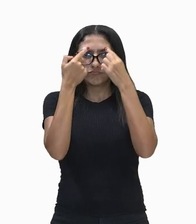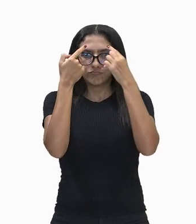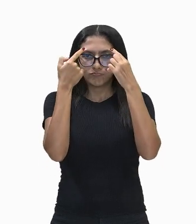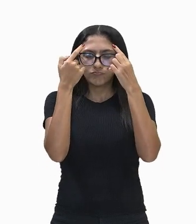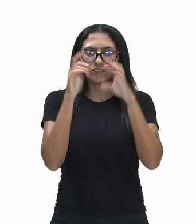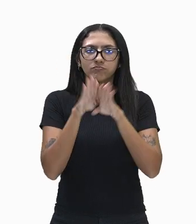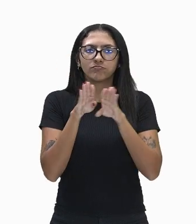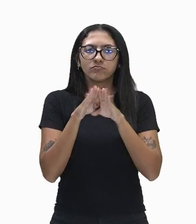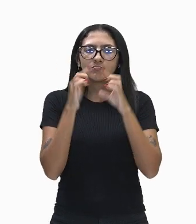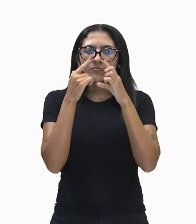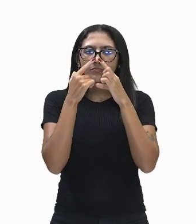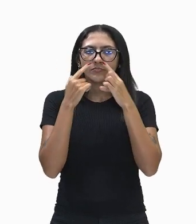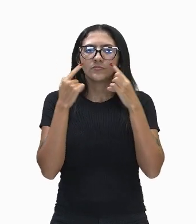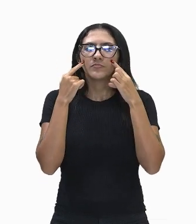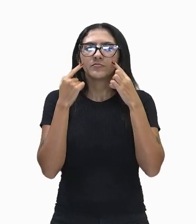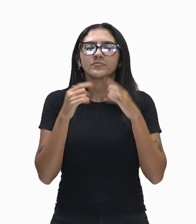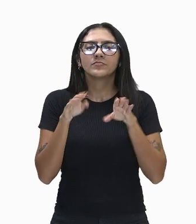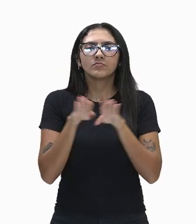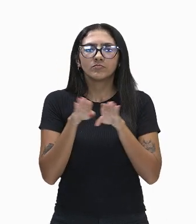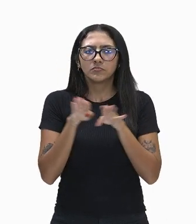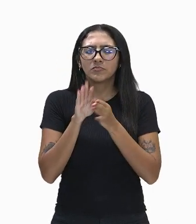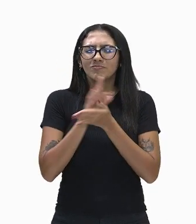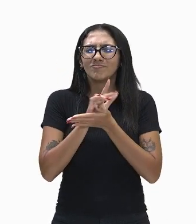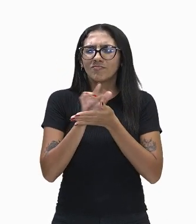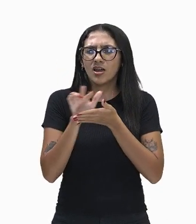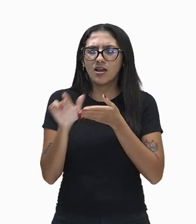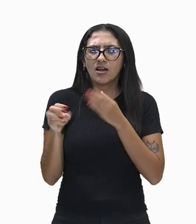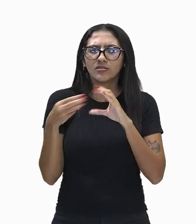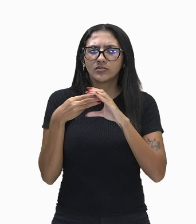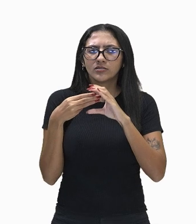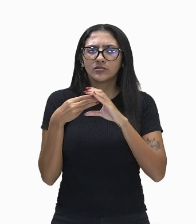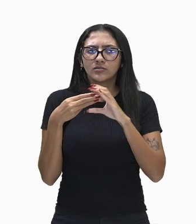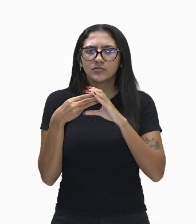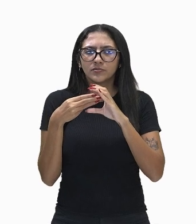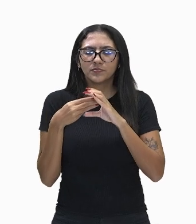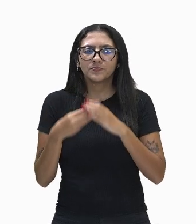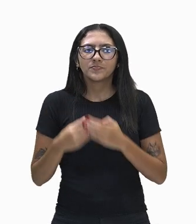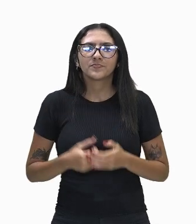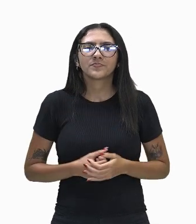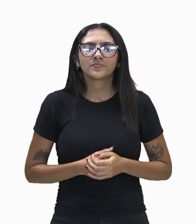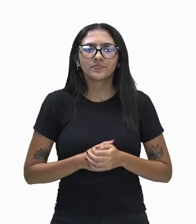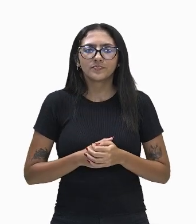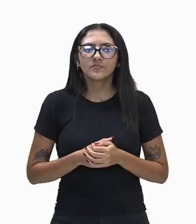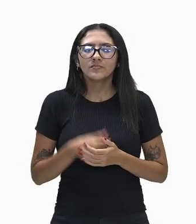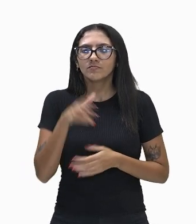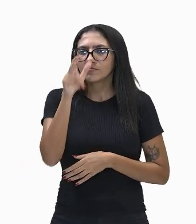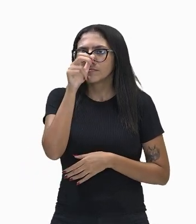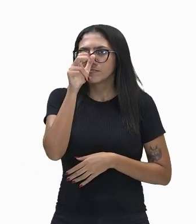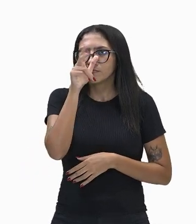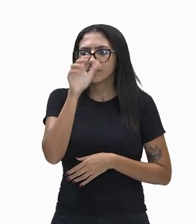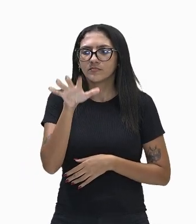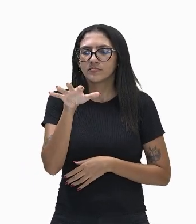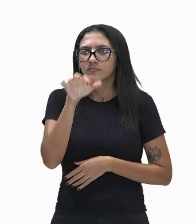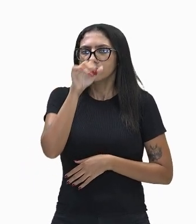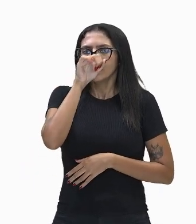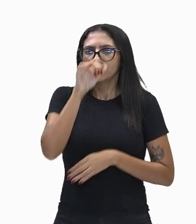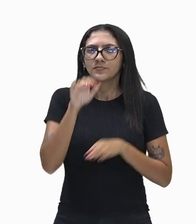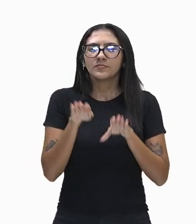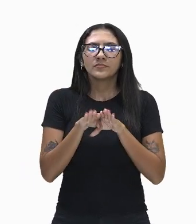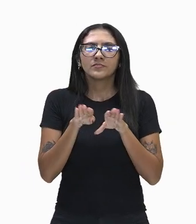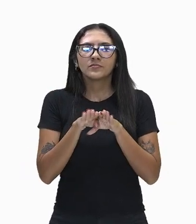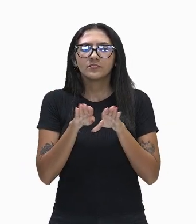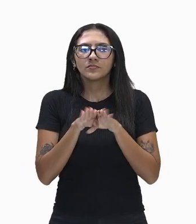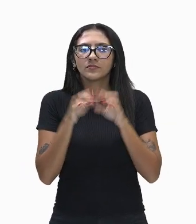epitélio olfativo contém receptores que detectam as moléculas odoríferas e enviam sinais ao cérebro